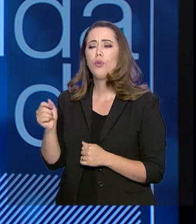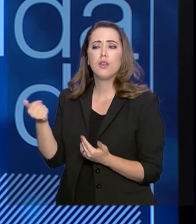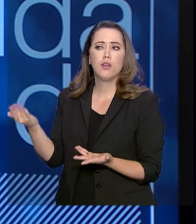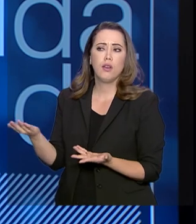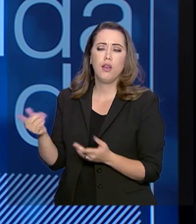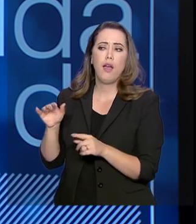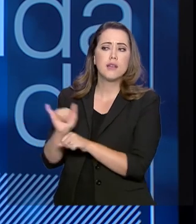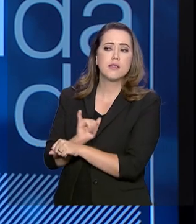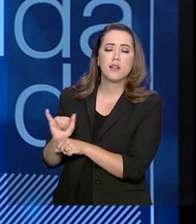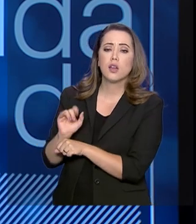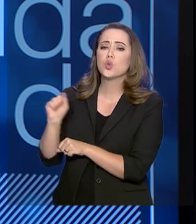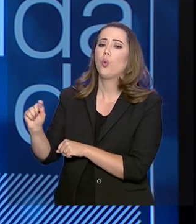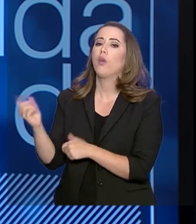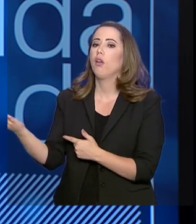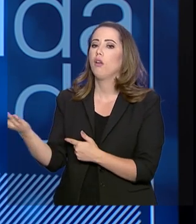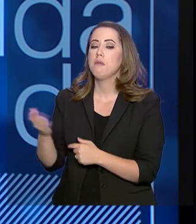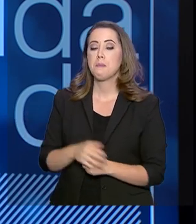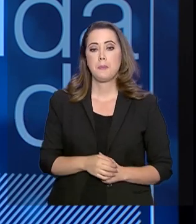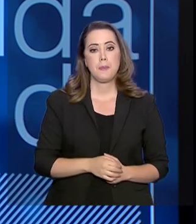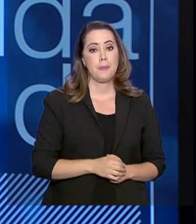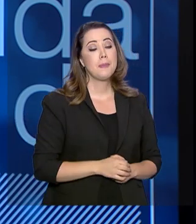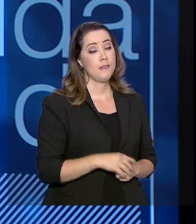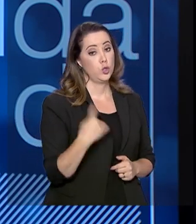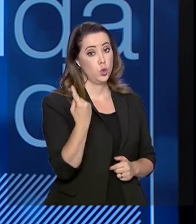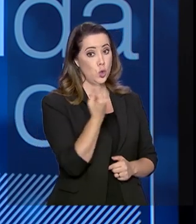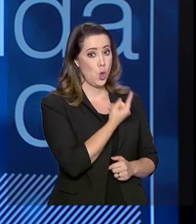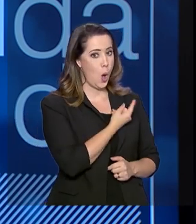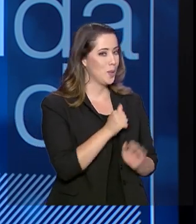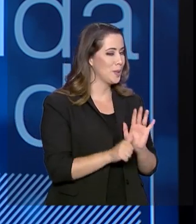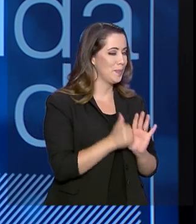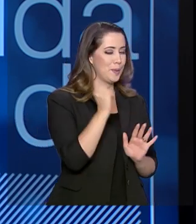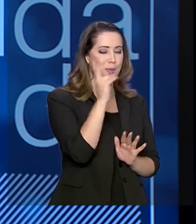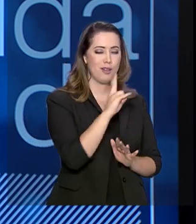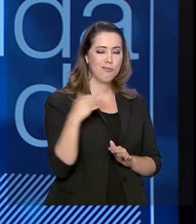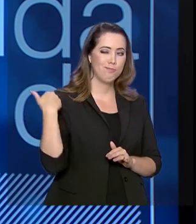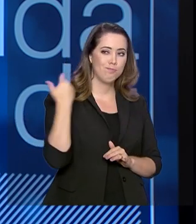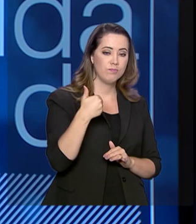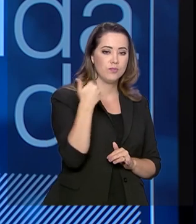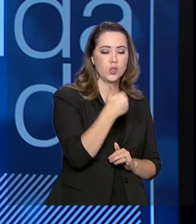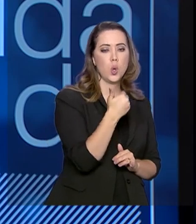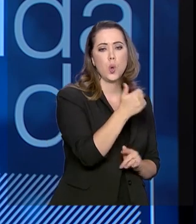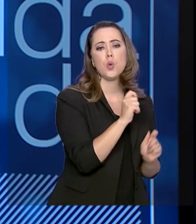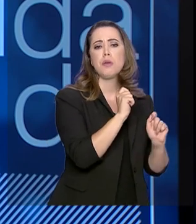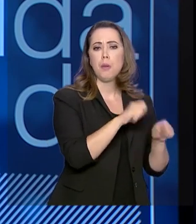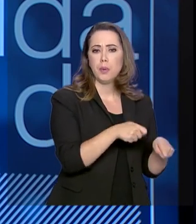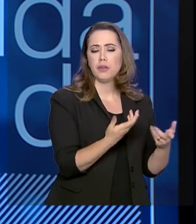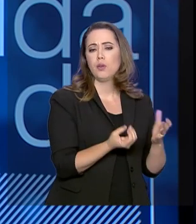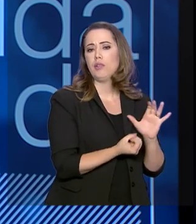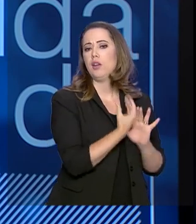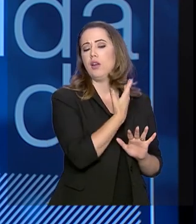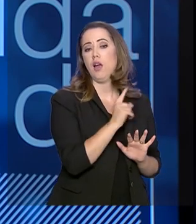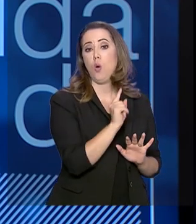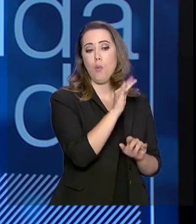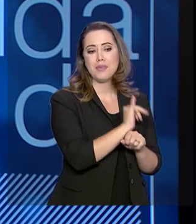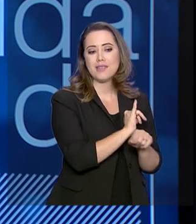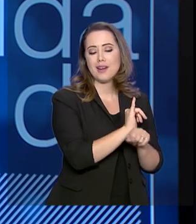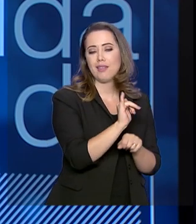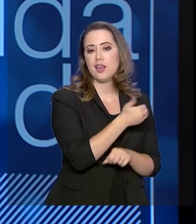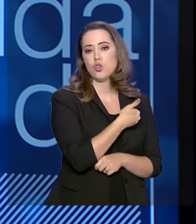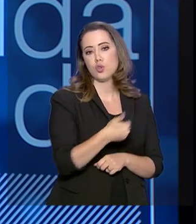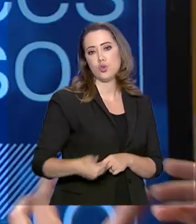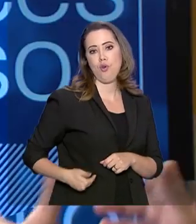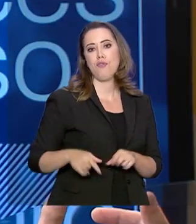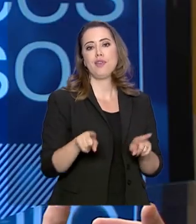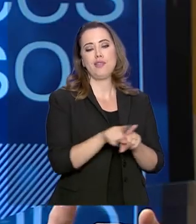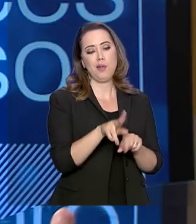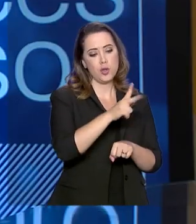Na estratégia, nós estamos, pela primeira vez nas últimas décadas, concebendo uma estratégia de governo e